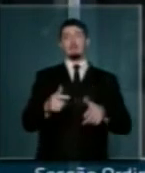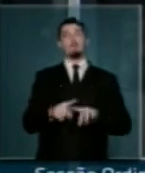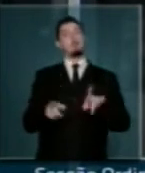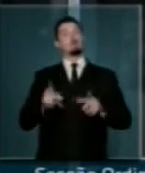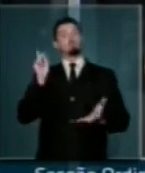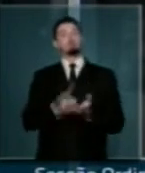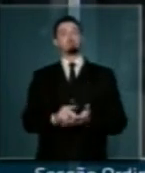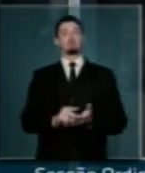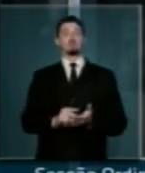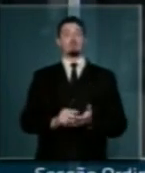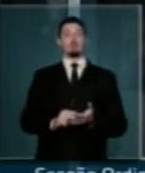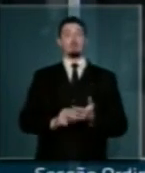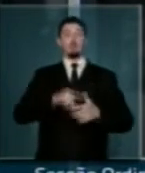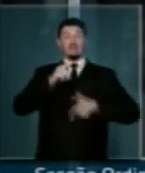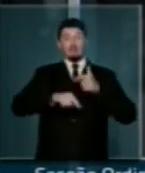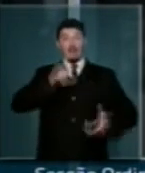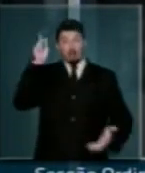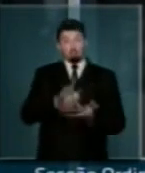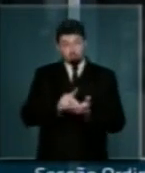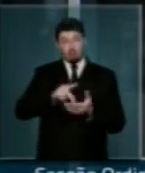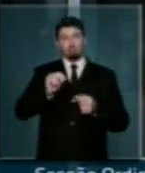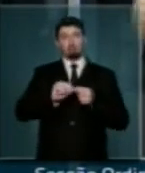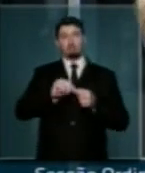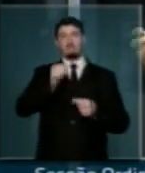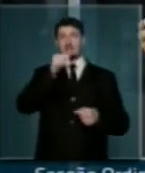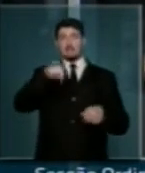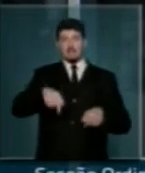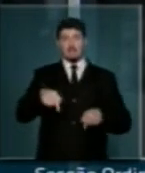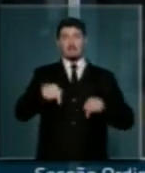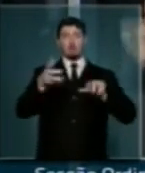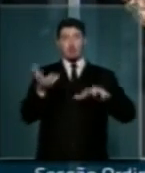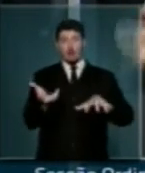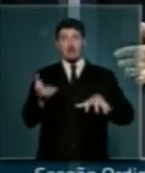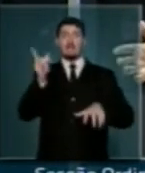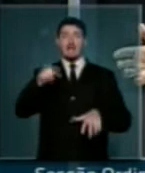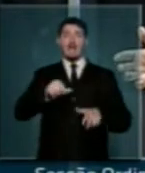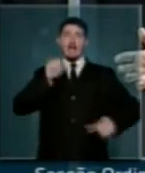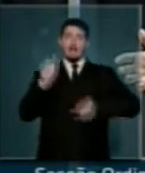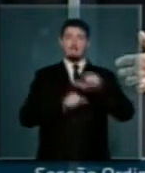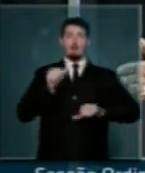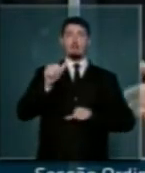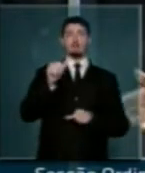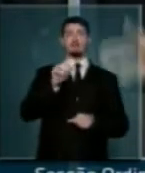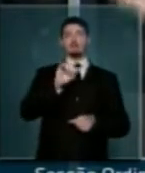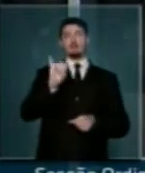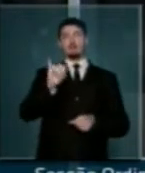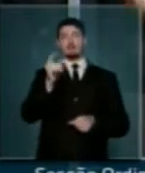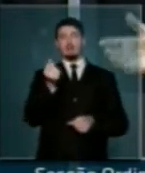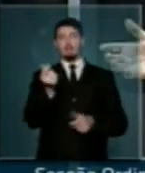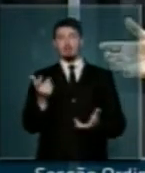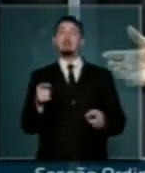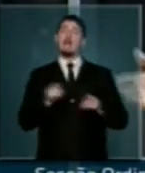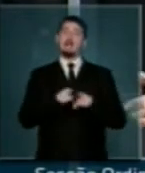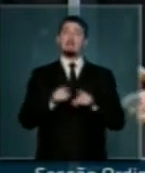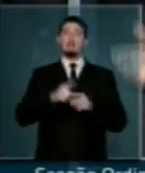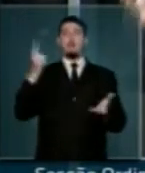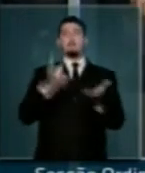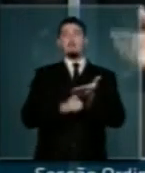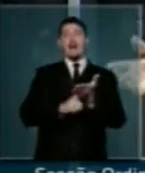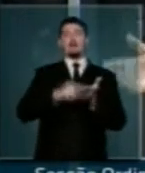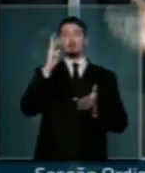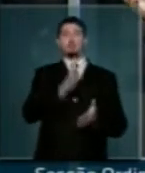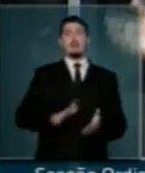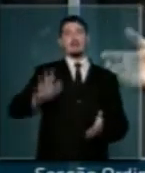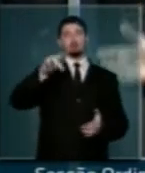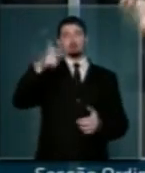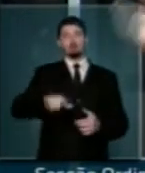verdade, a grande obra que se podia fazer nesse congresso é a reforma tributária e novo pacto federativo. reconstruir esse pacto para que o